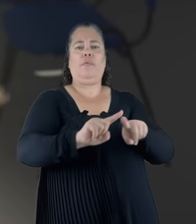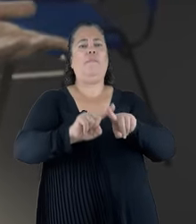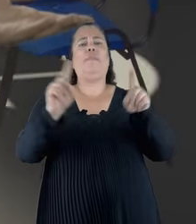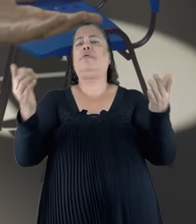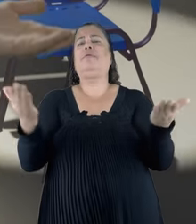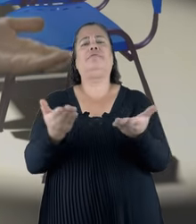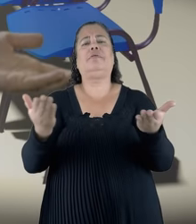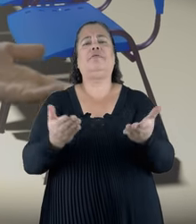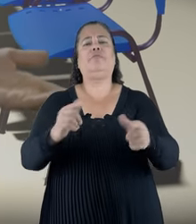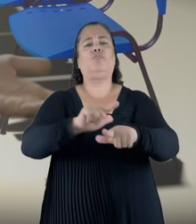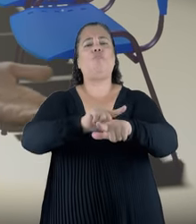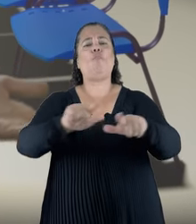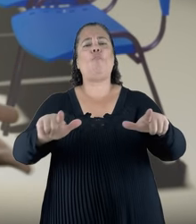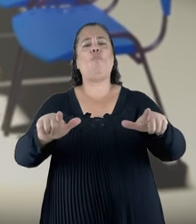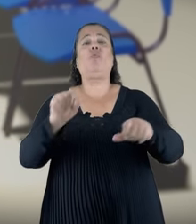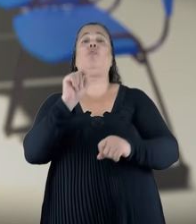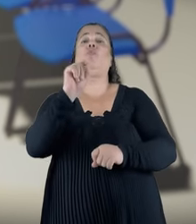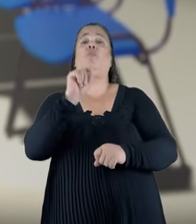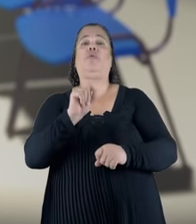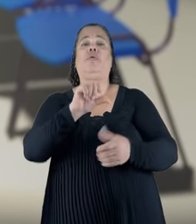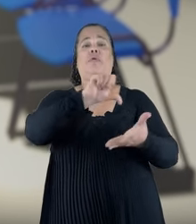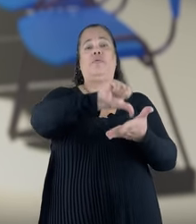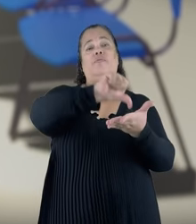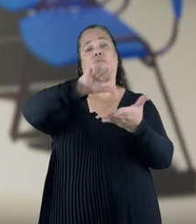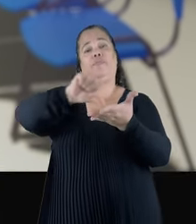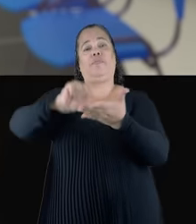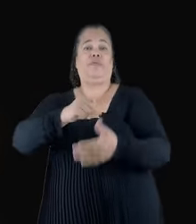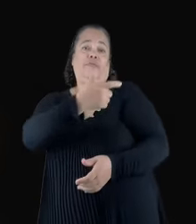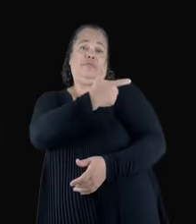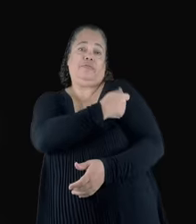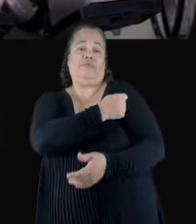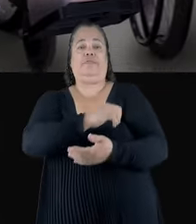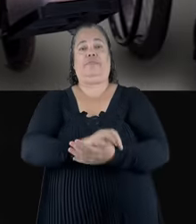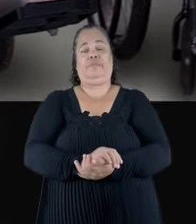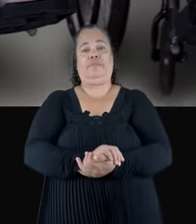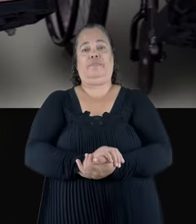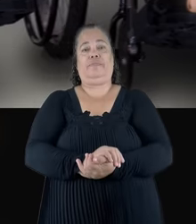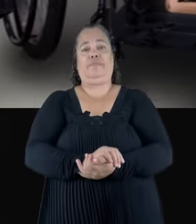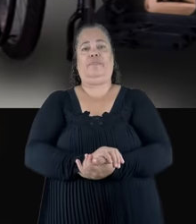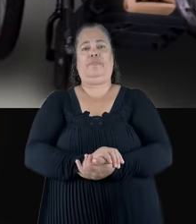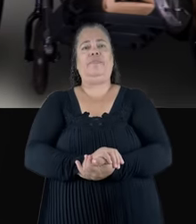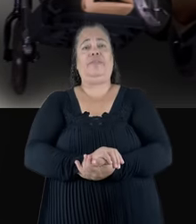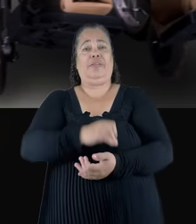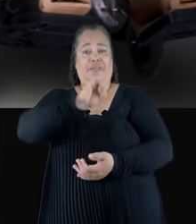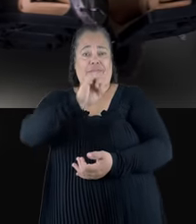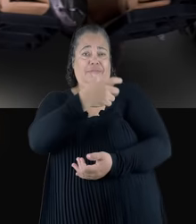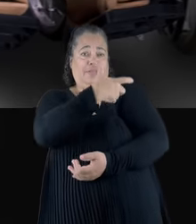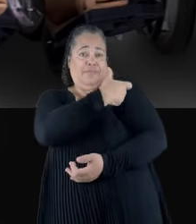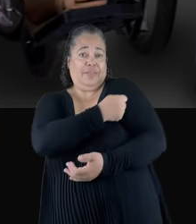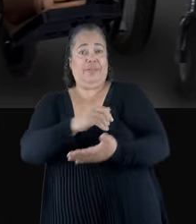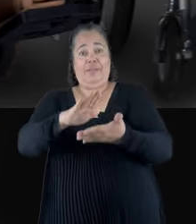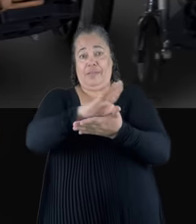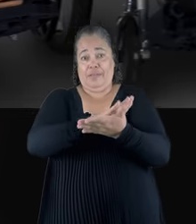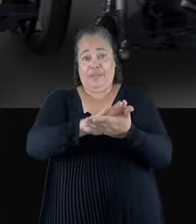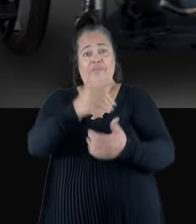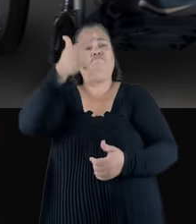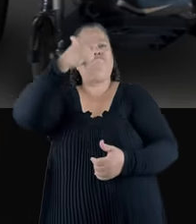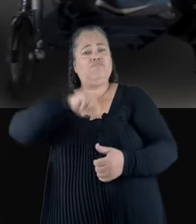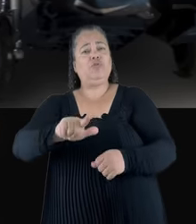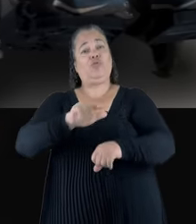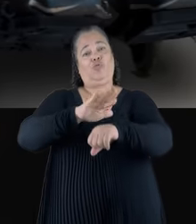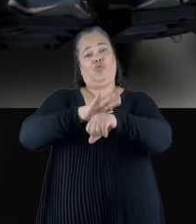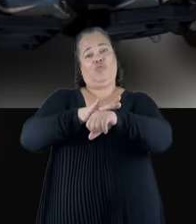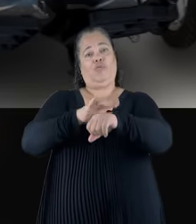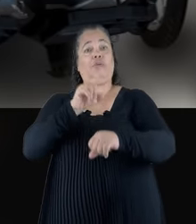ano, são os bancos de vacinação que estão ficando vazios. Sem vacinar, a paralisia infantil volta.